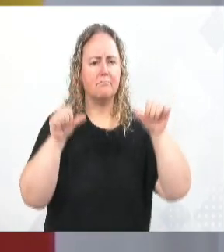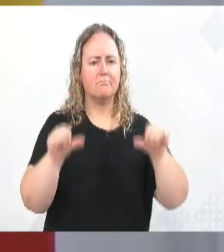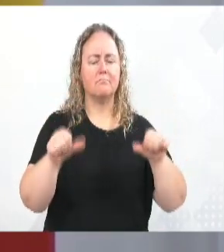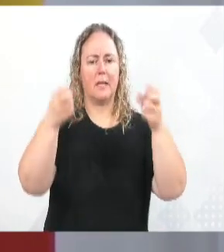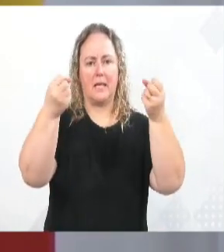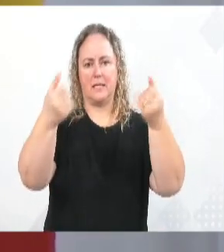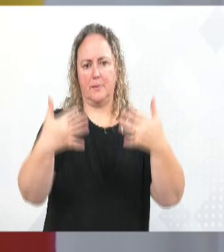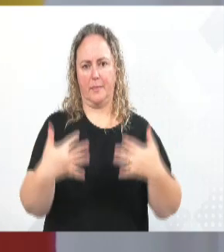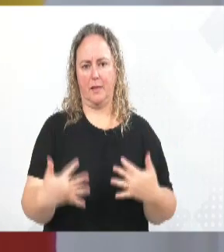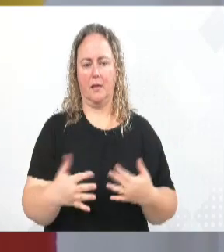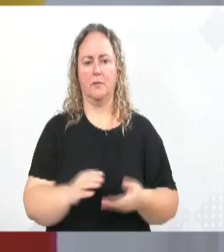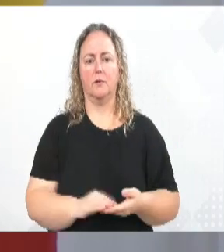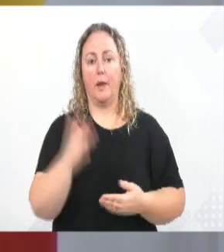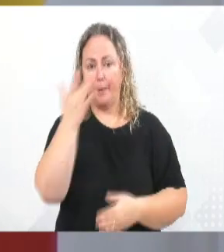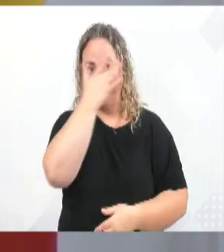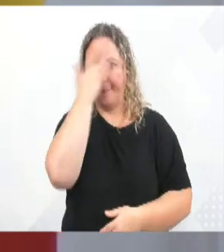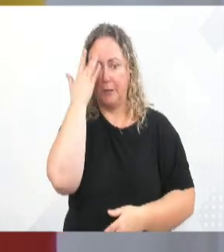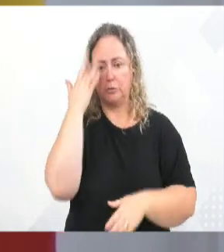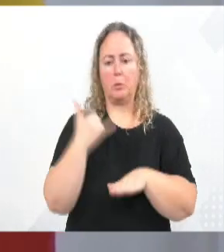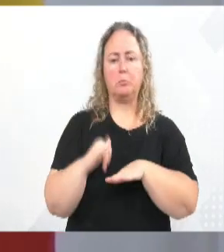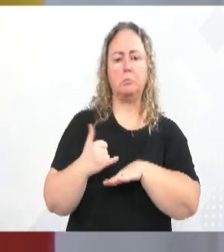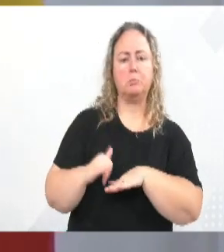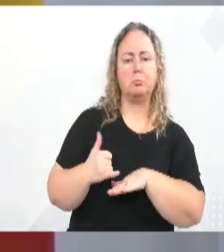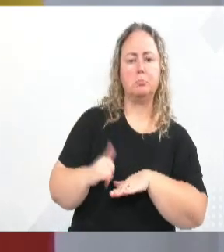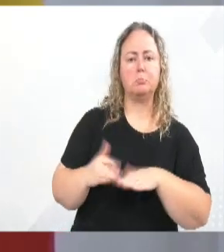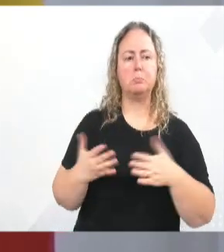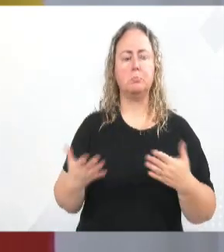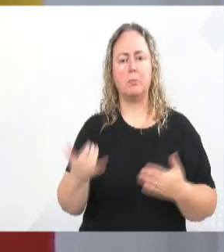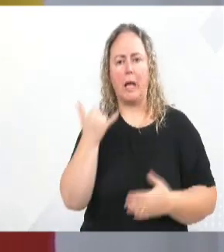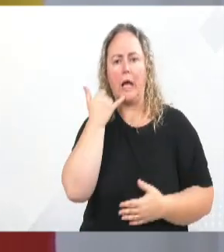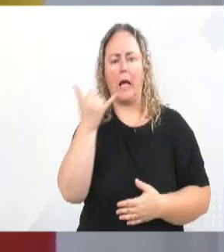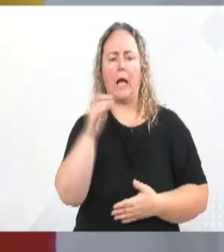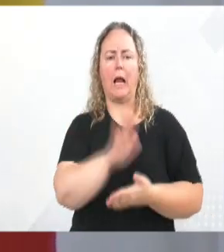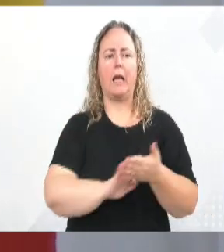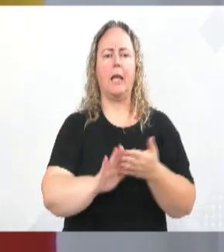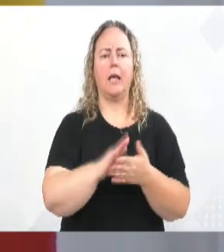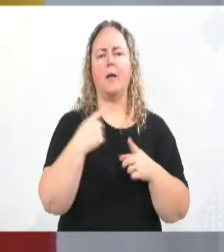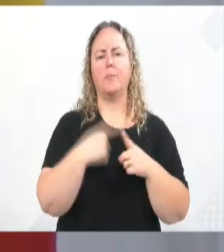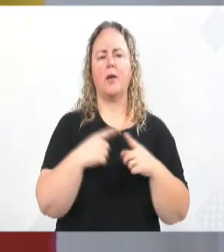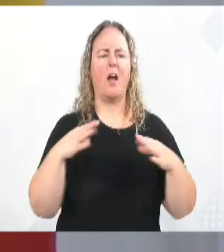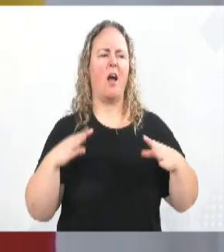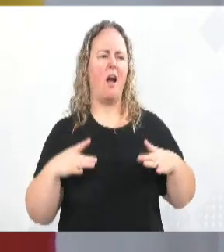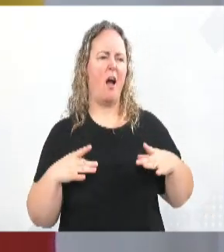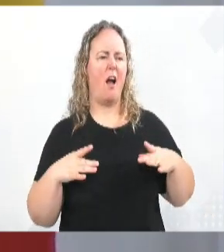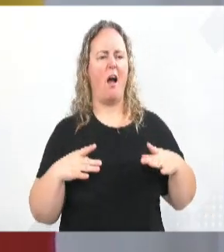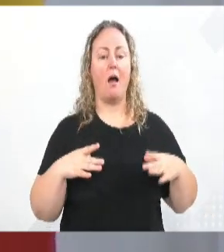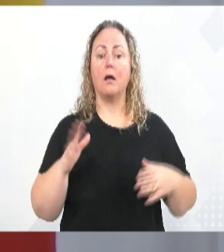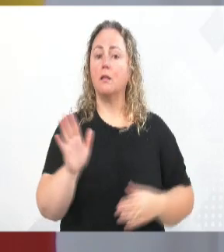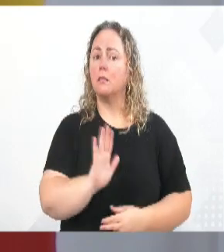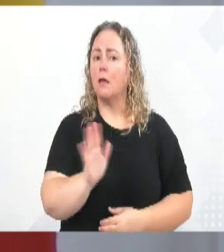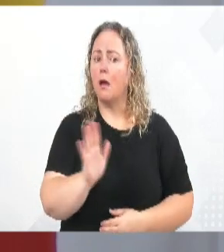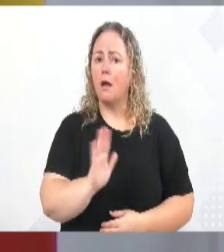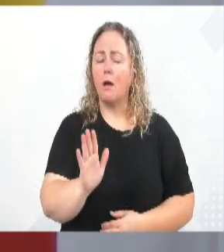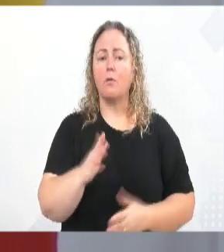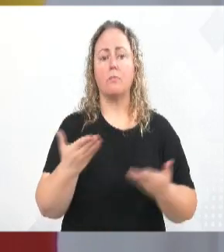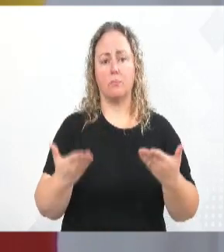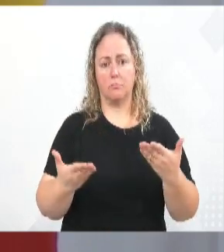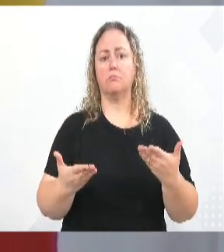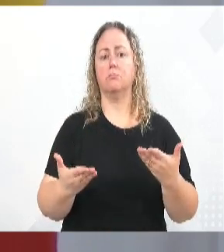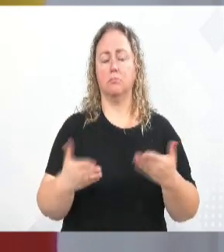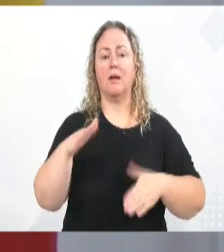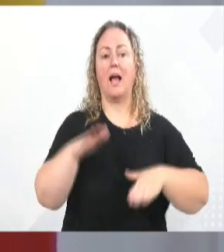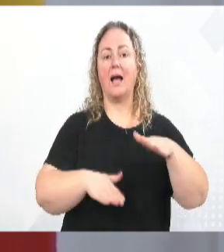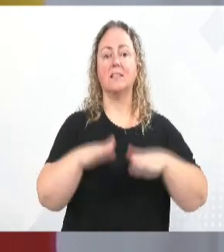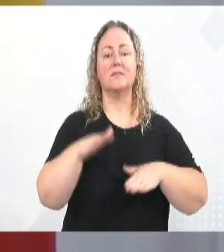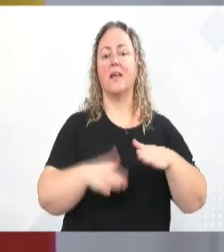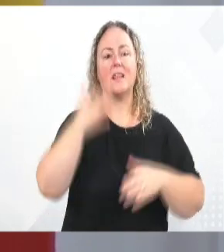eu não acho que as pessoas faltam, ou não desmarcam, ou não ligam, porque elas querem tirar a vez das outras pessoas. É porque, às vezes, vereador Tuca, elas